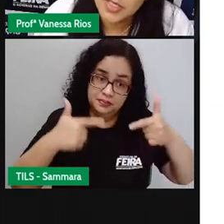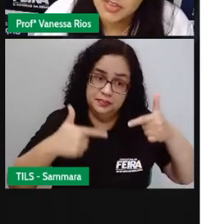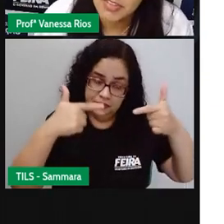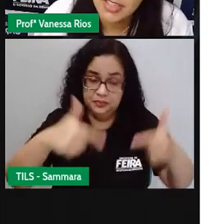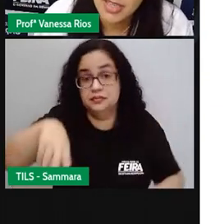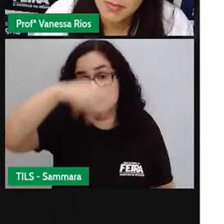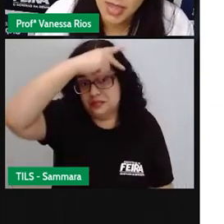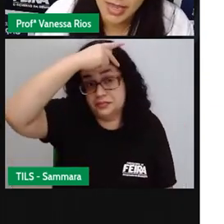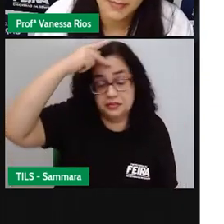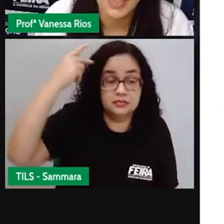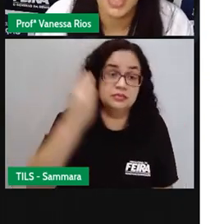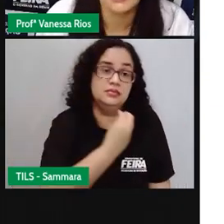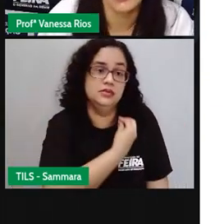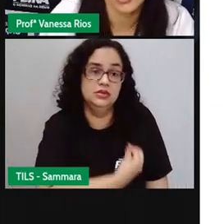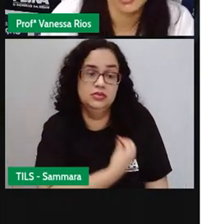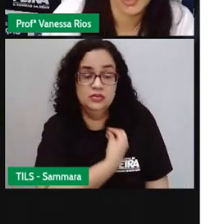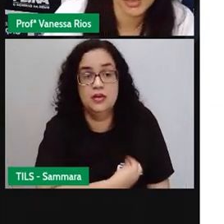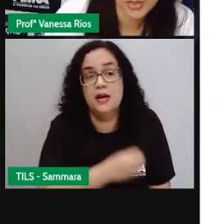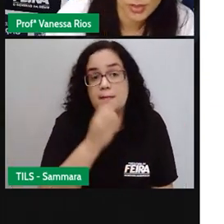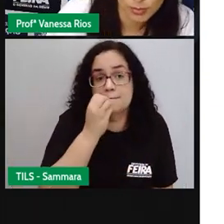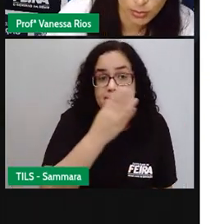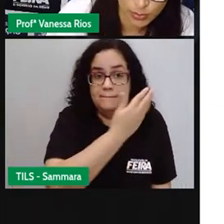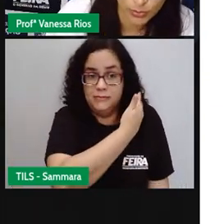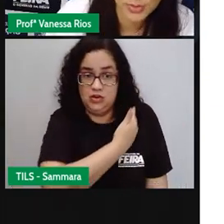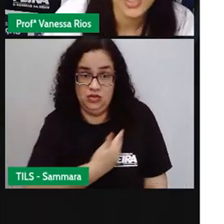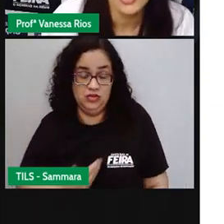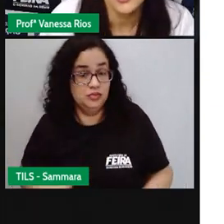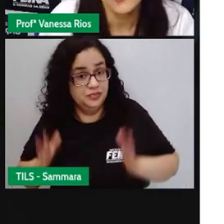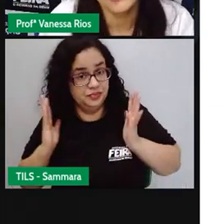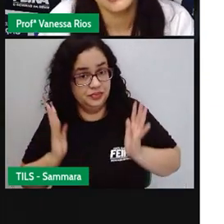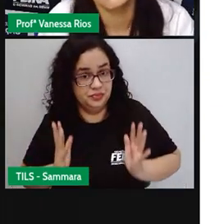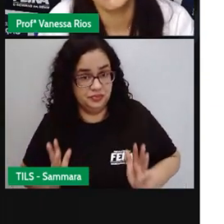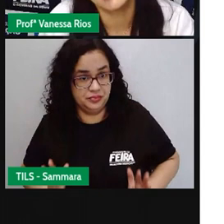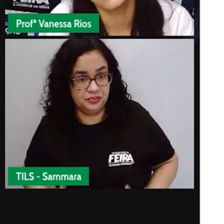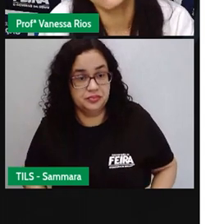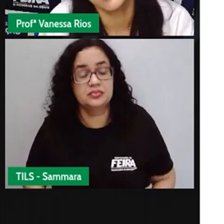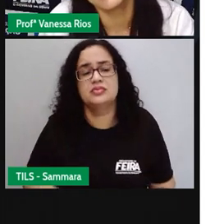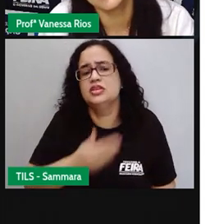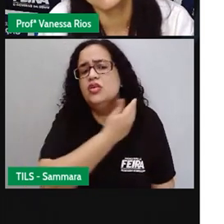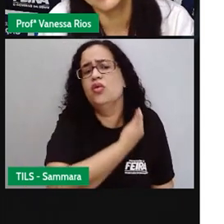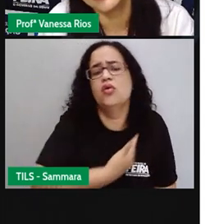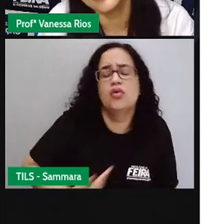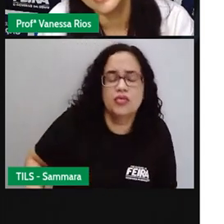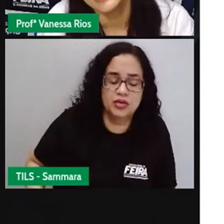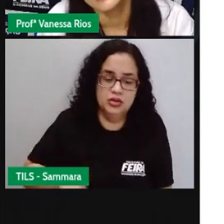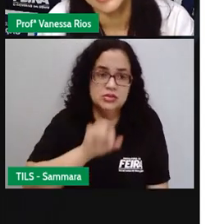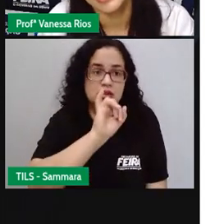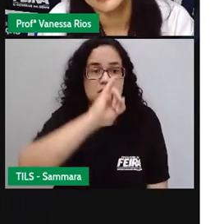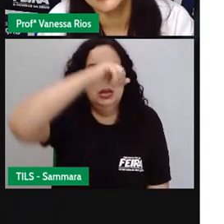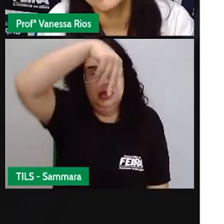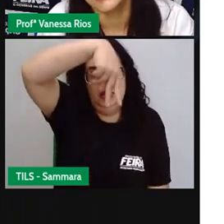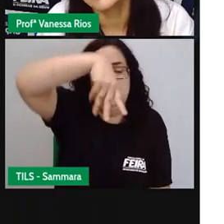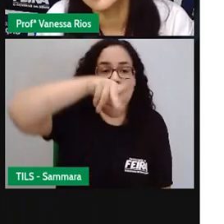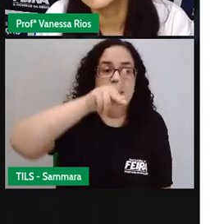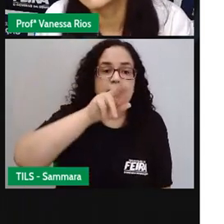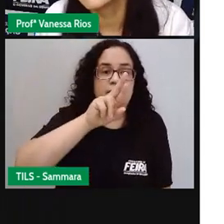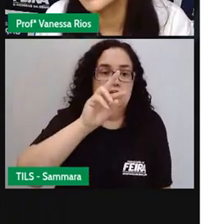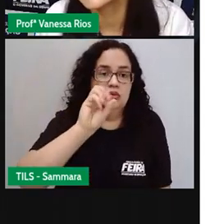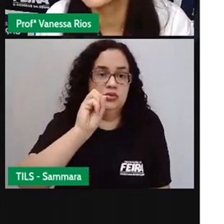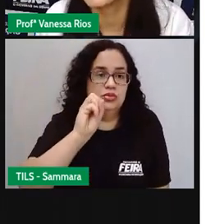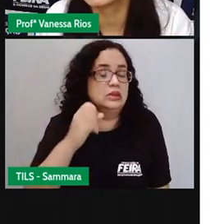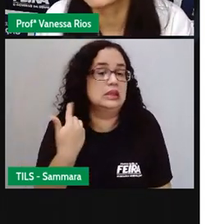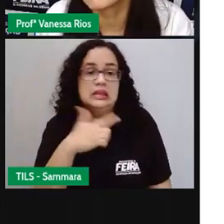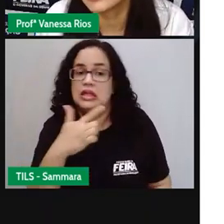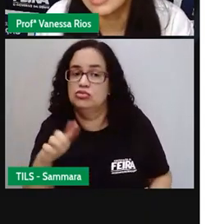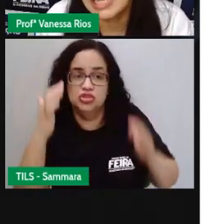para que as pessoas vivessem bem. Aí são os governos puros. Quando ele fala em governos impuros, são aqueles governos que